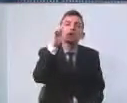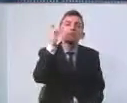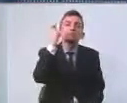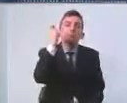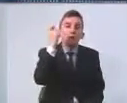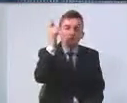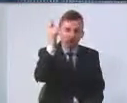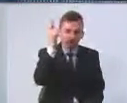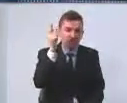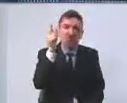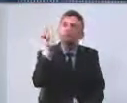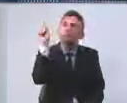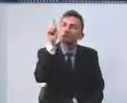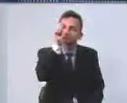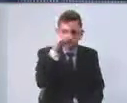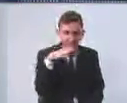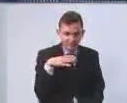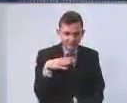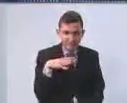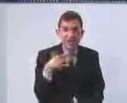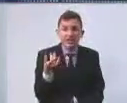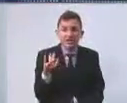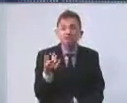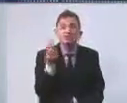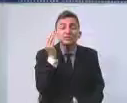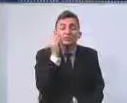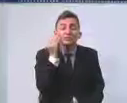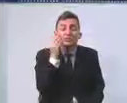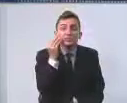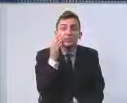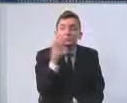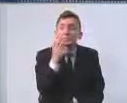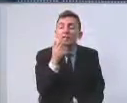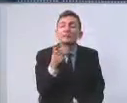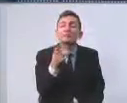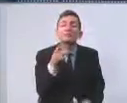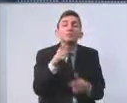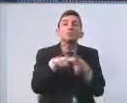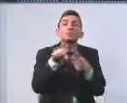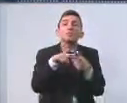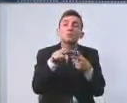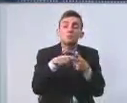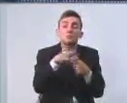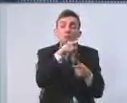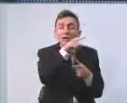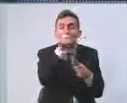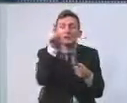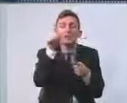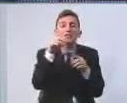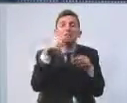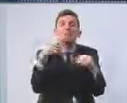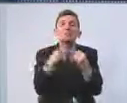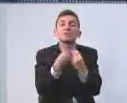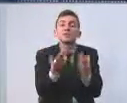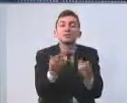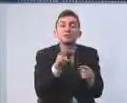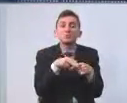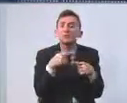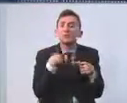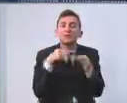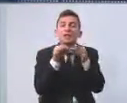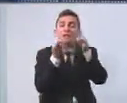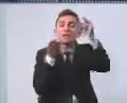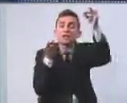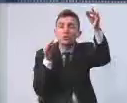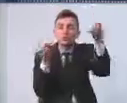exatamente quais são, você também está criando uma espécie de problema para ele ou para a família na questão da proximidade. Quando você tem na sua